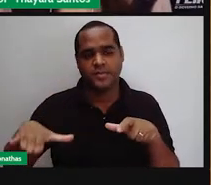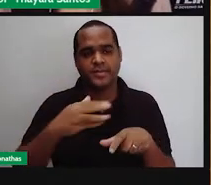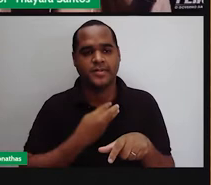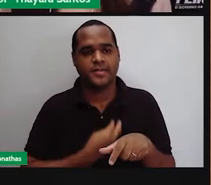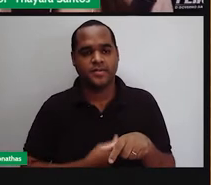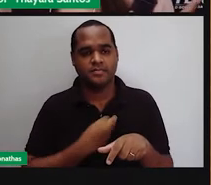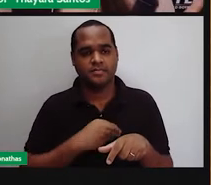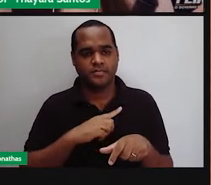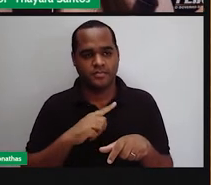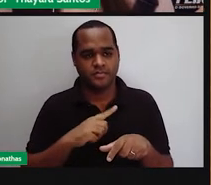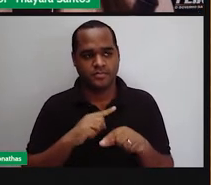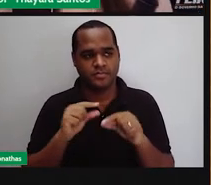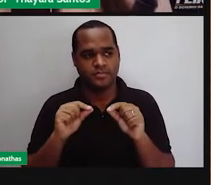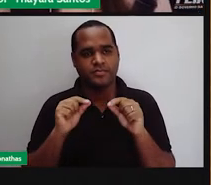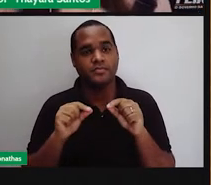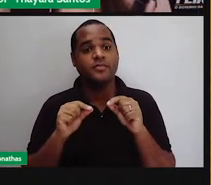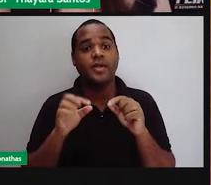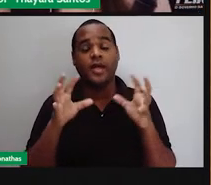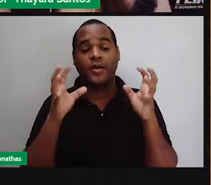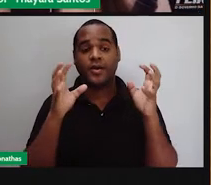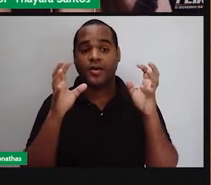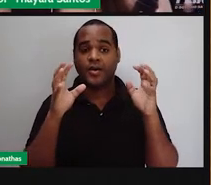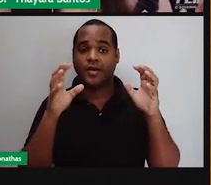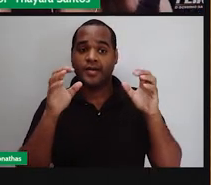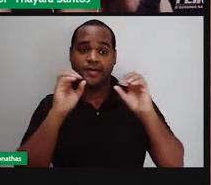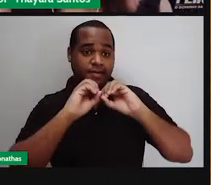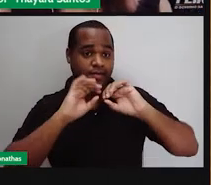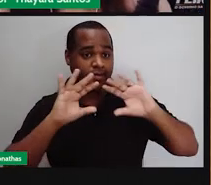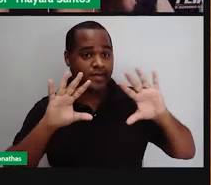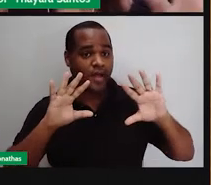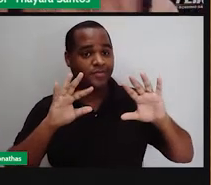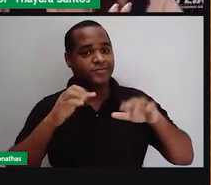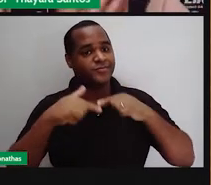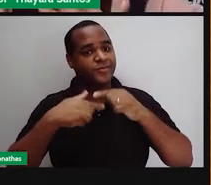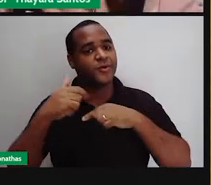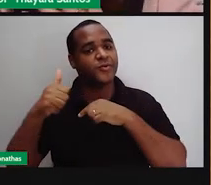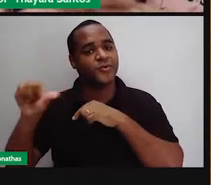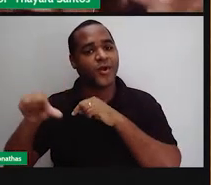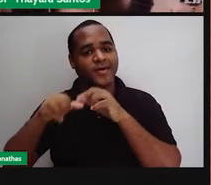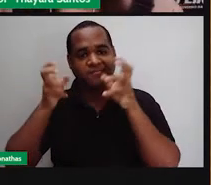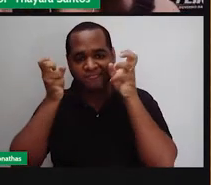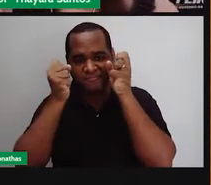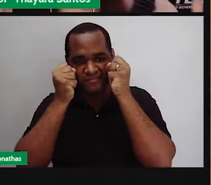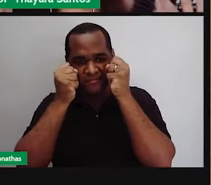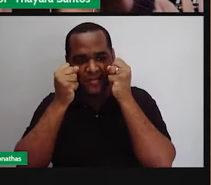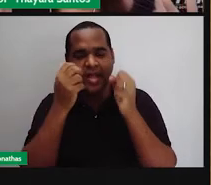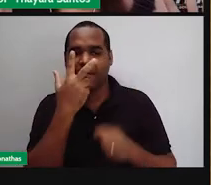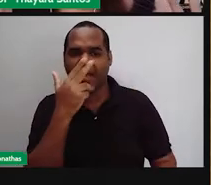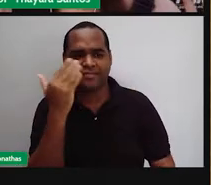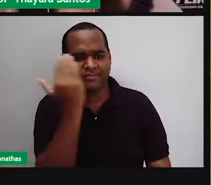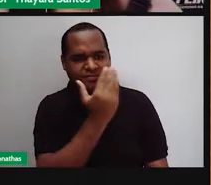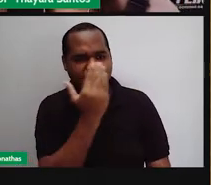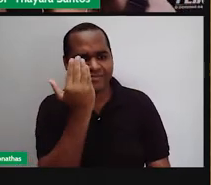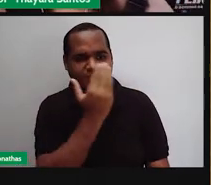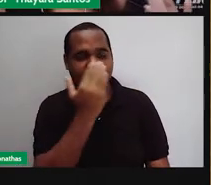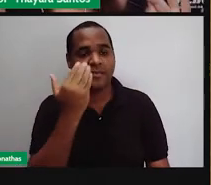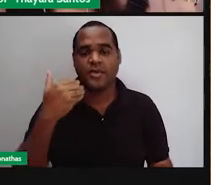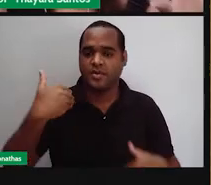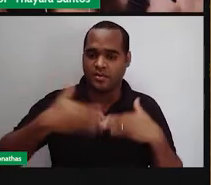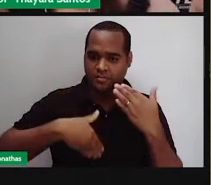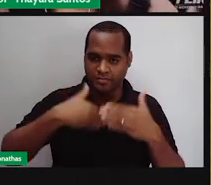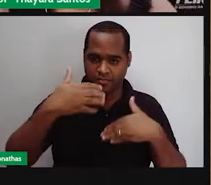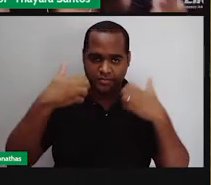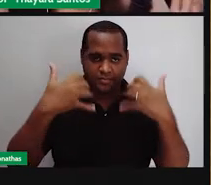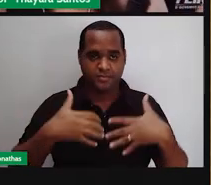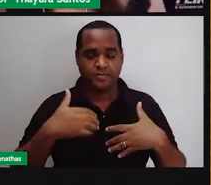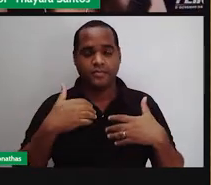muito claro, aí depois a gente vai para um ambiente escuro e parece que a gente, de fato, não está enxergando nada. Aí, depois de um tempo,